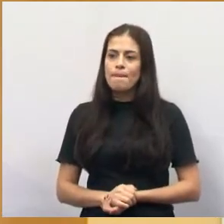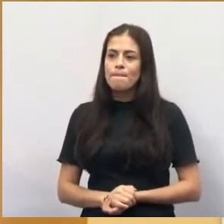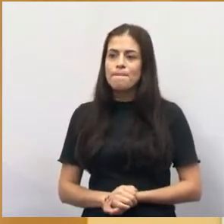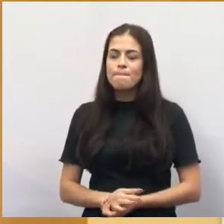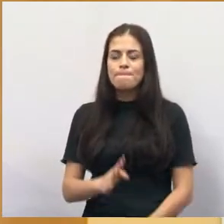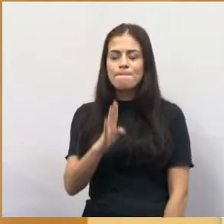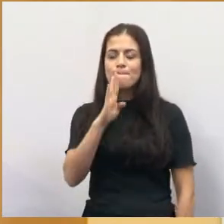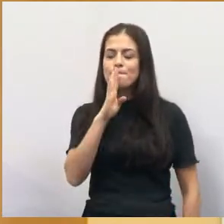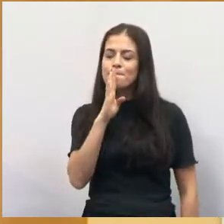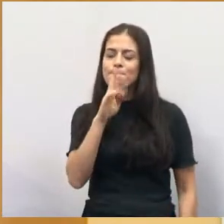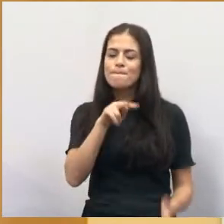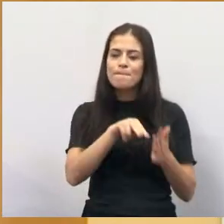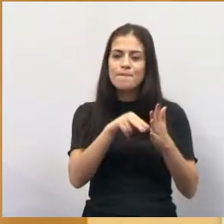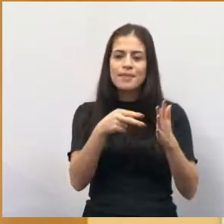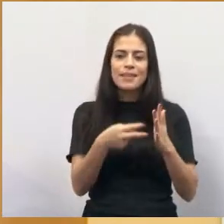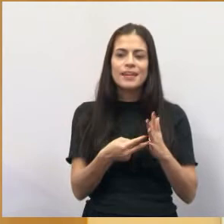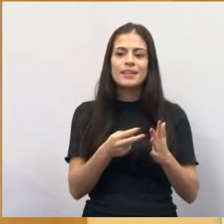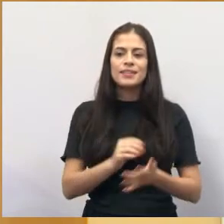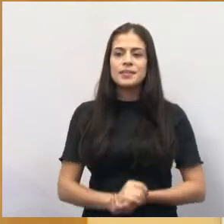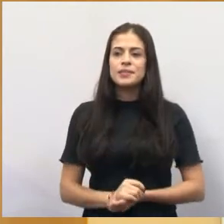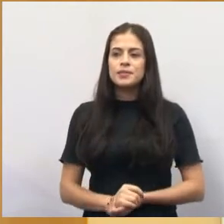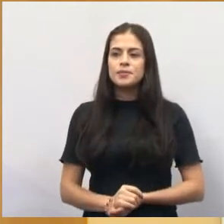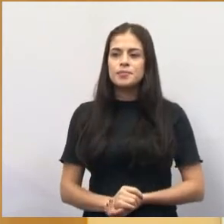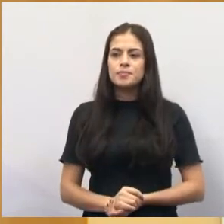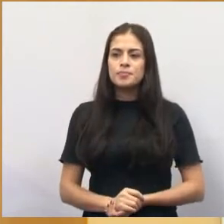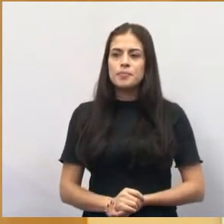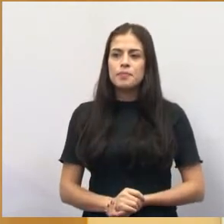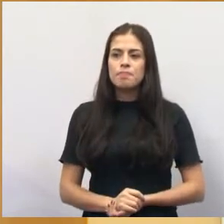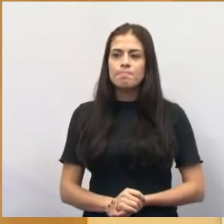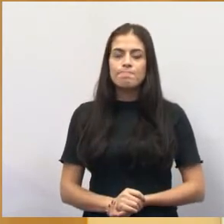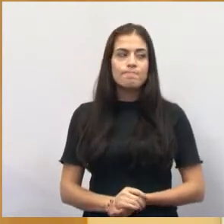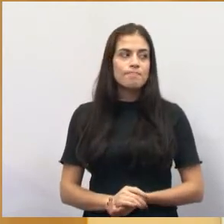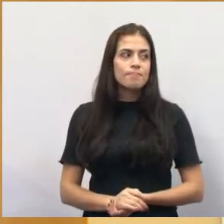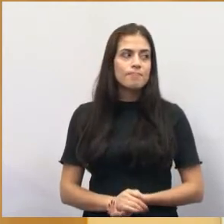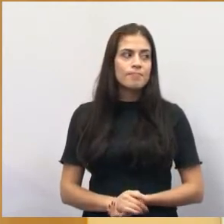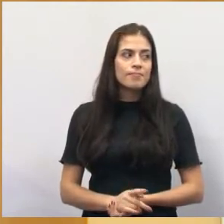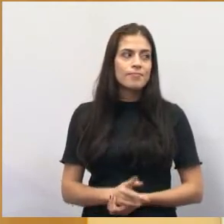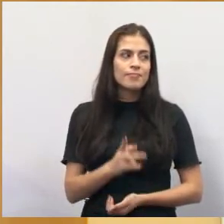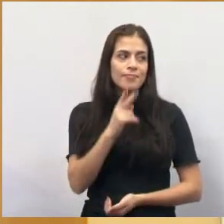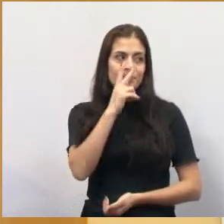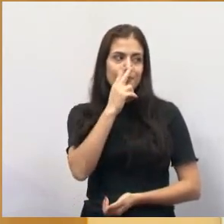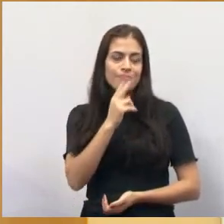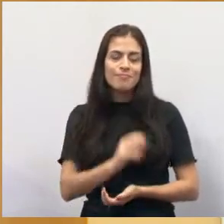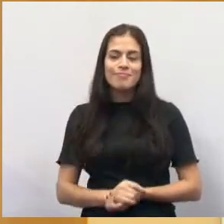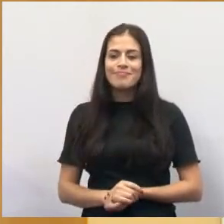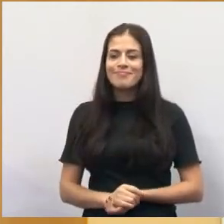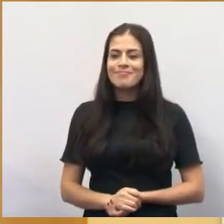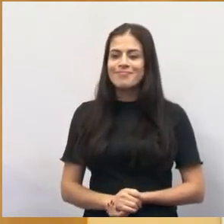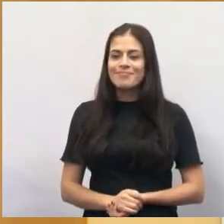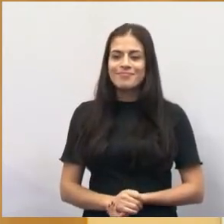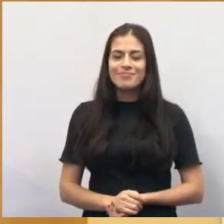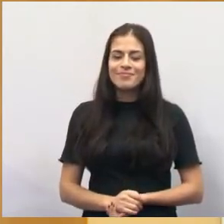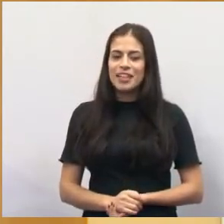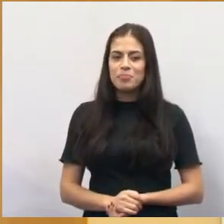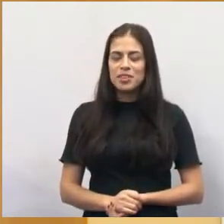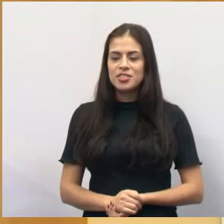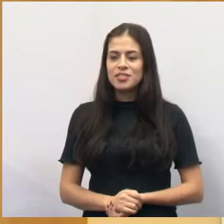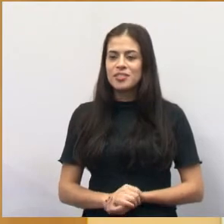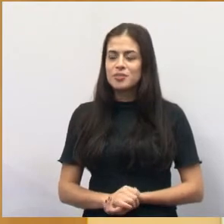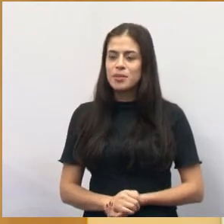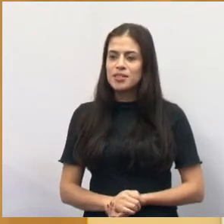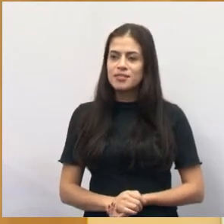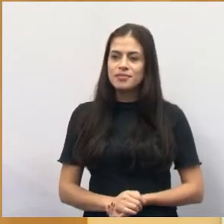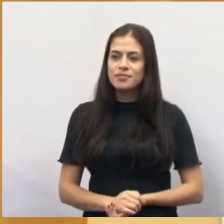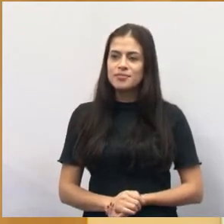calarei nesse sentido. Porque dá a impressão que só o partido